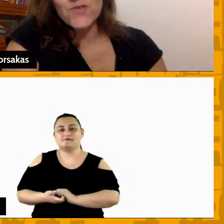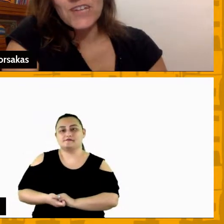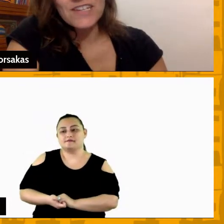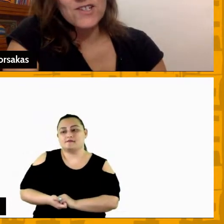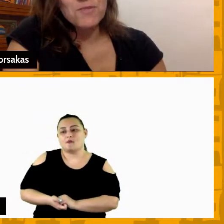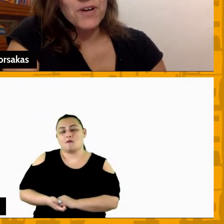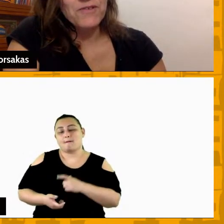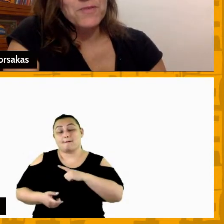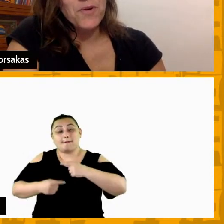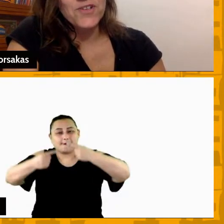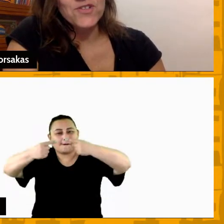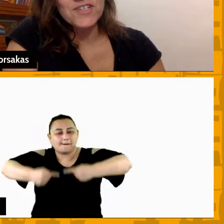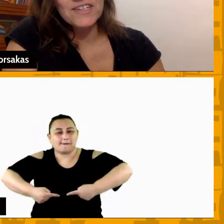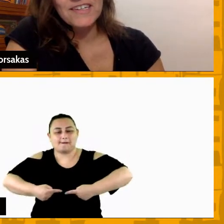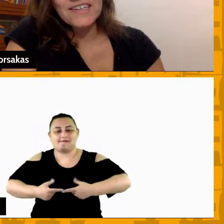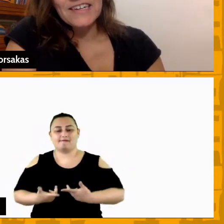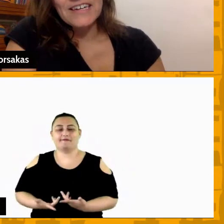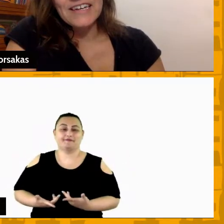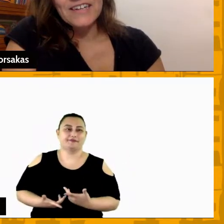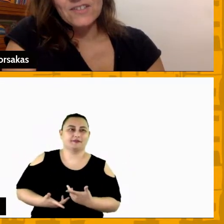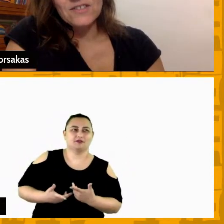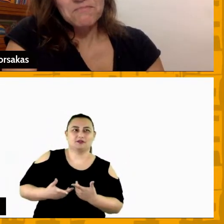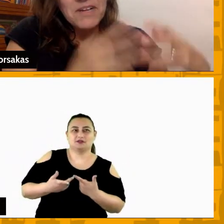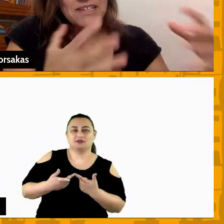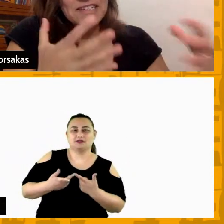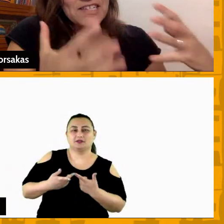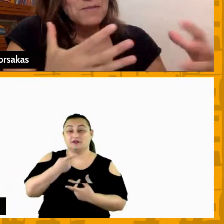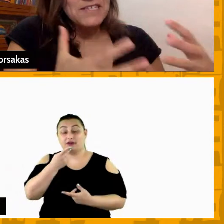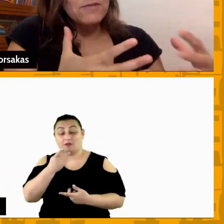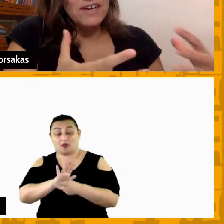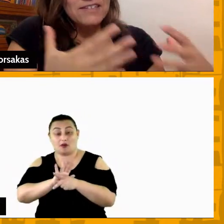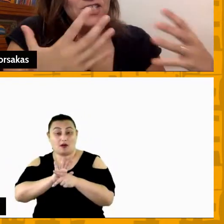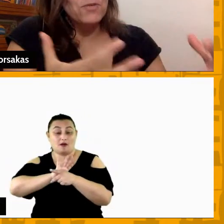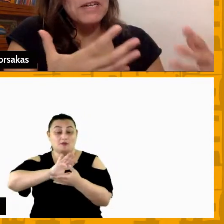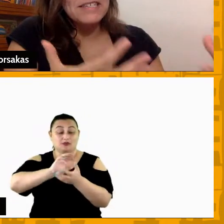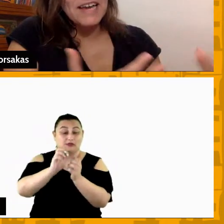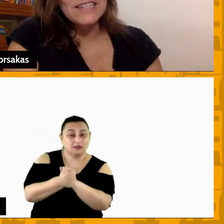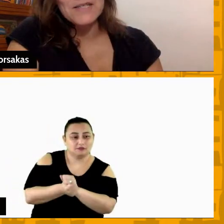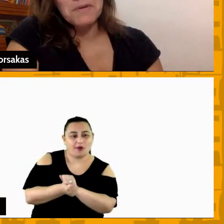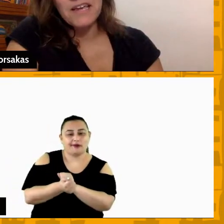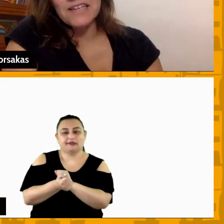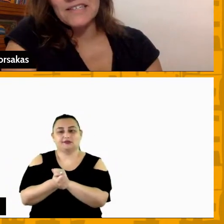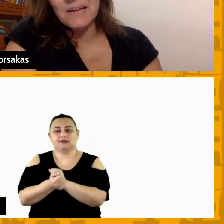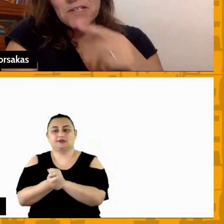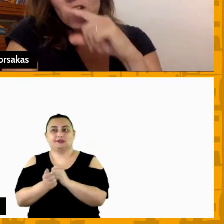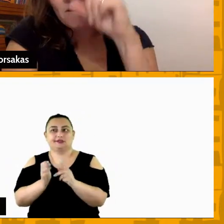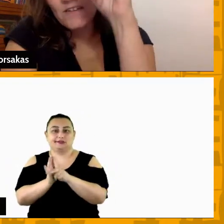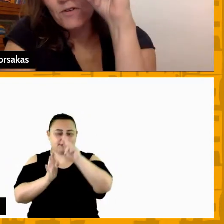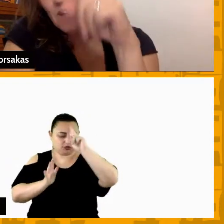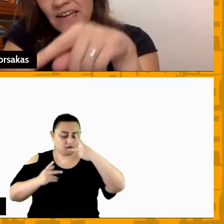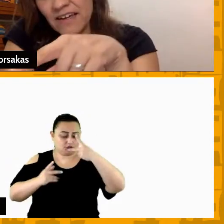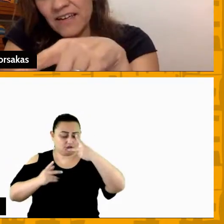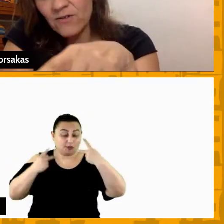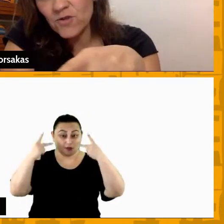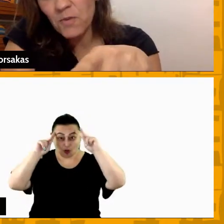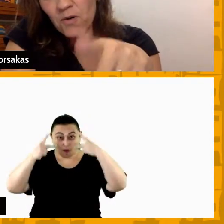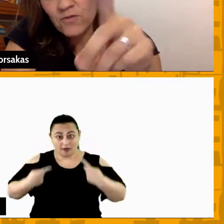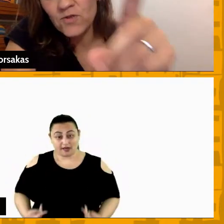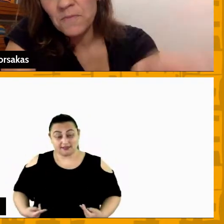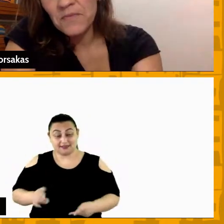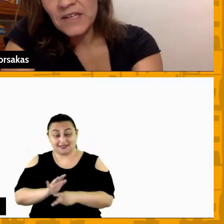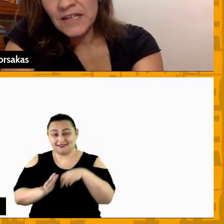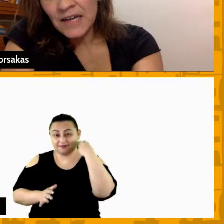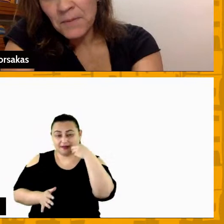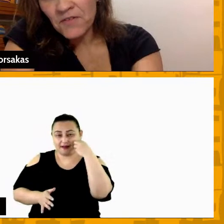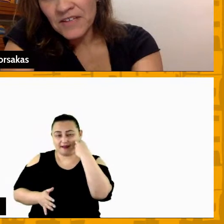são os desafios da gente explorar o esporte nessa dimensão e humanizar essa experiência mas eu queria voltar aqui a